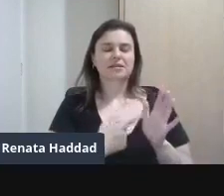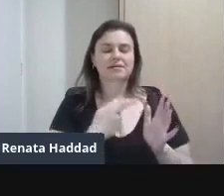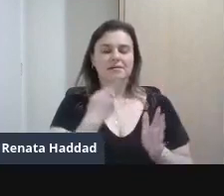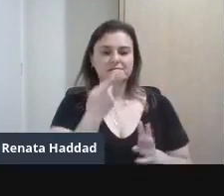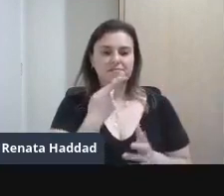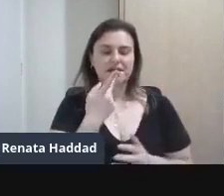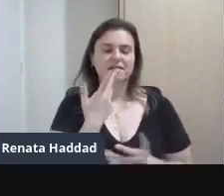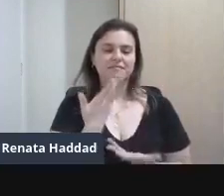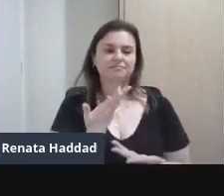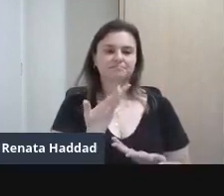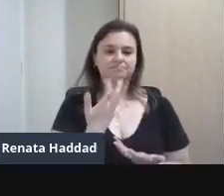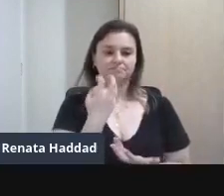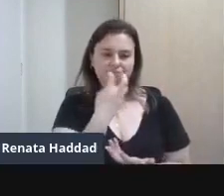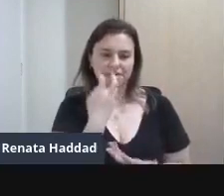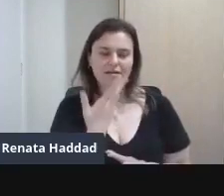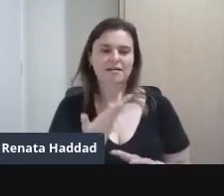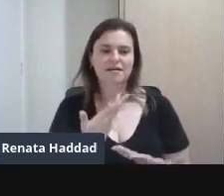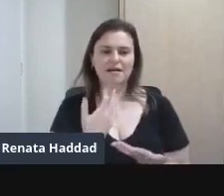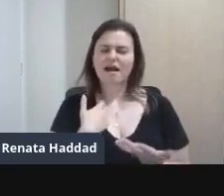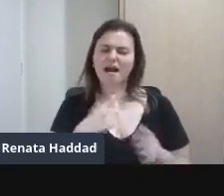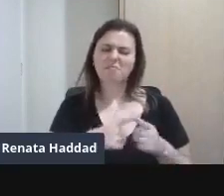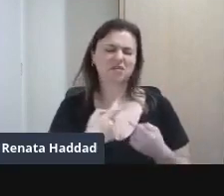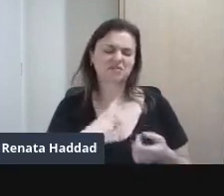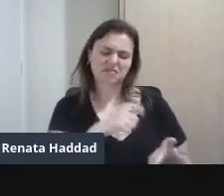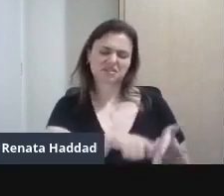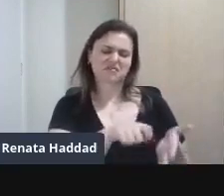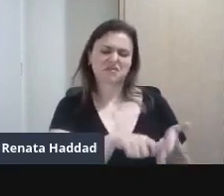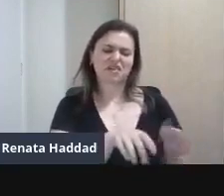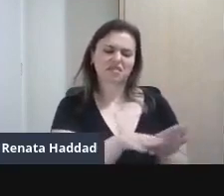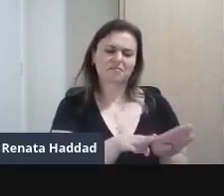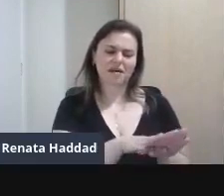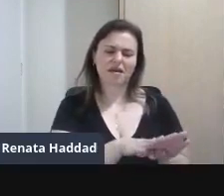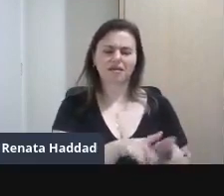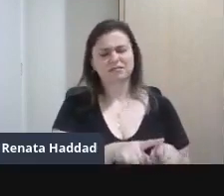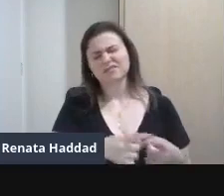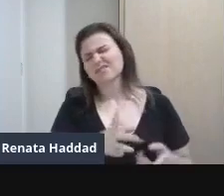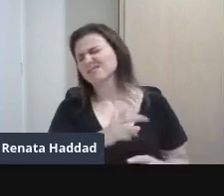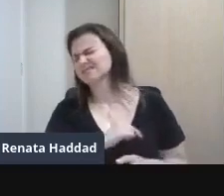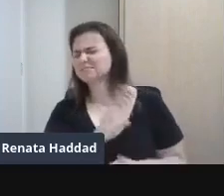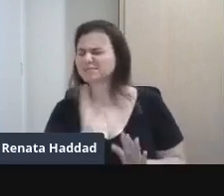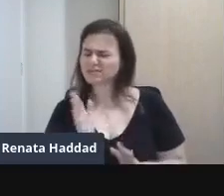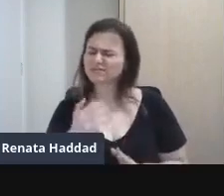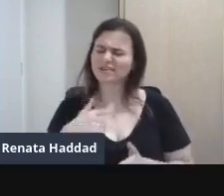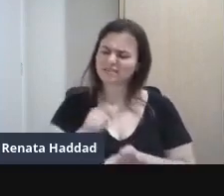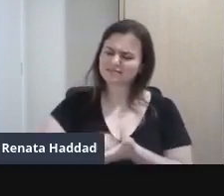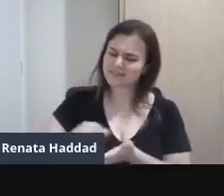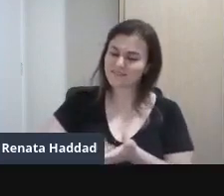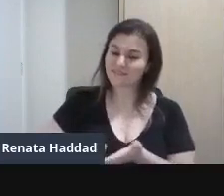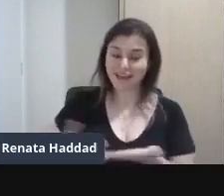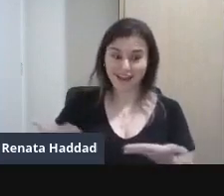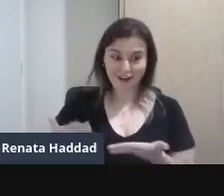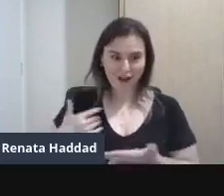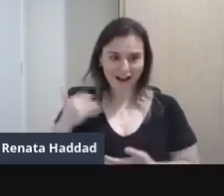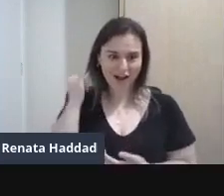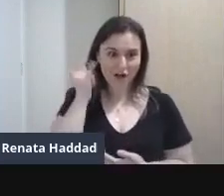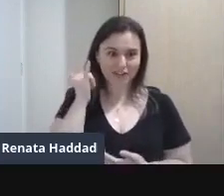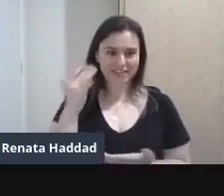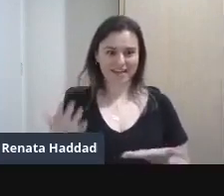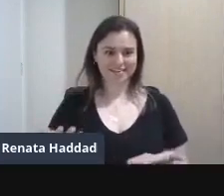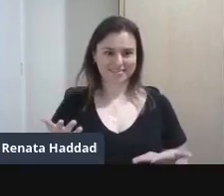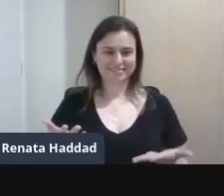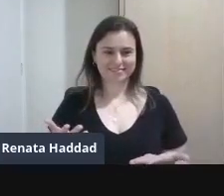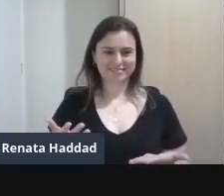Pra ela Ah você não vai escrever Também E ela fala Nossa Mas já escreveram Tanta coisa linda Que eu quero contar E é